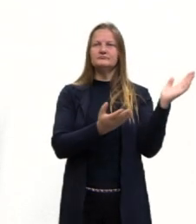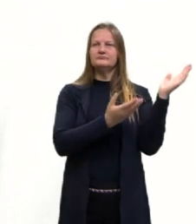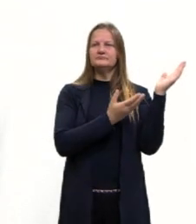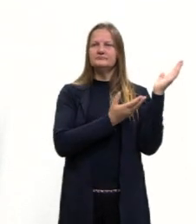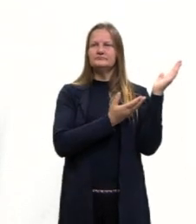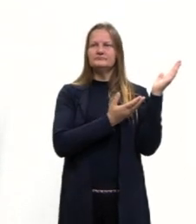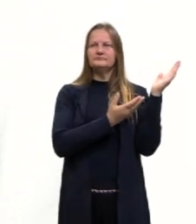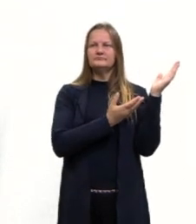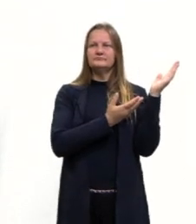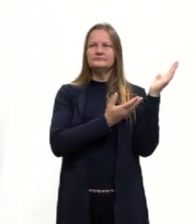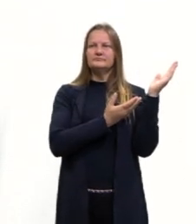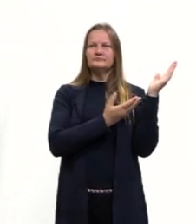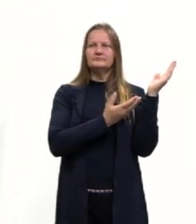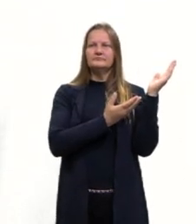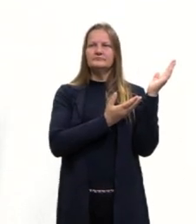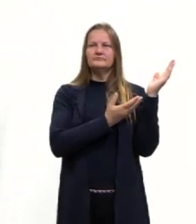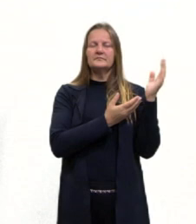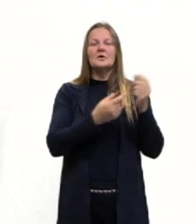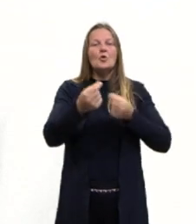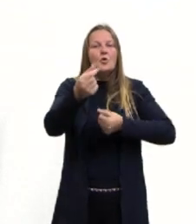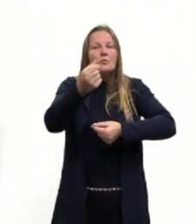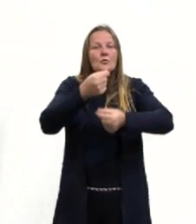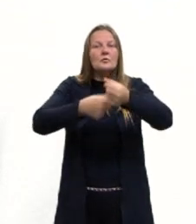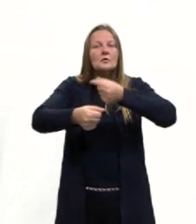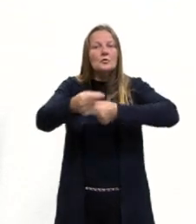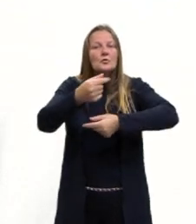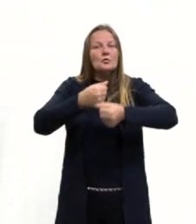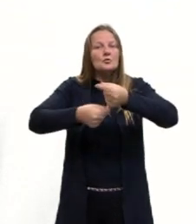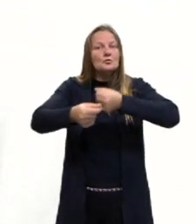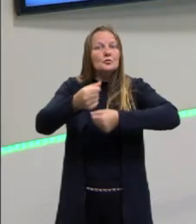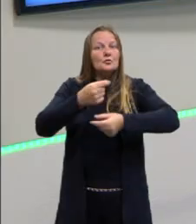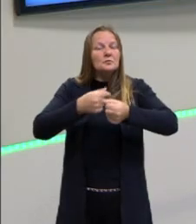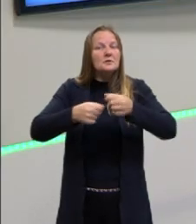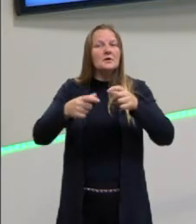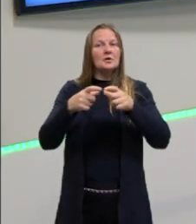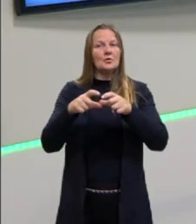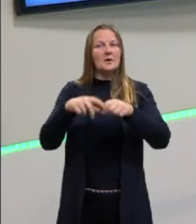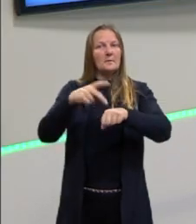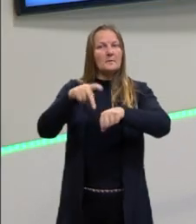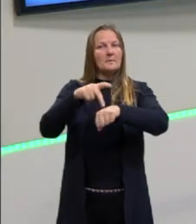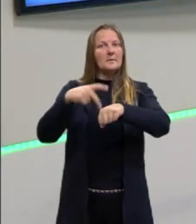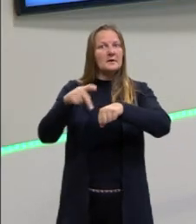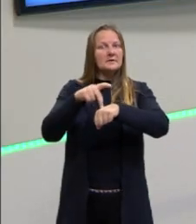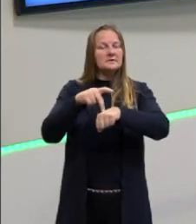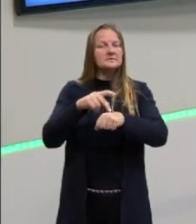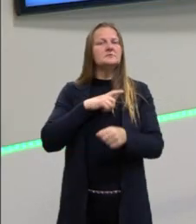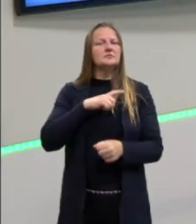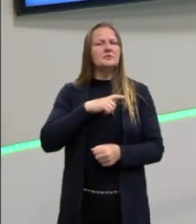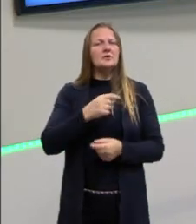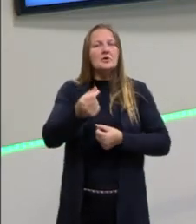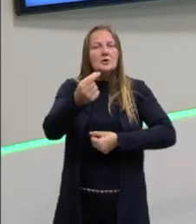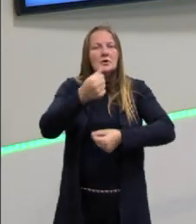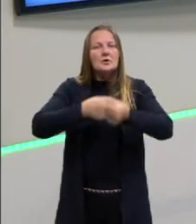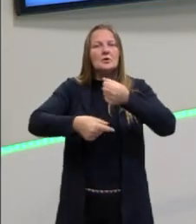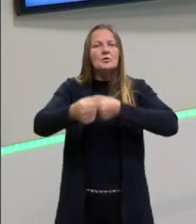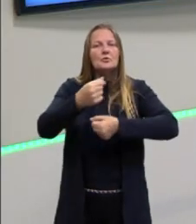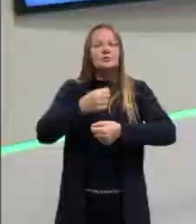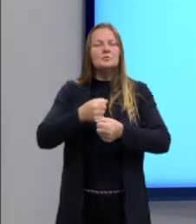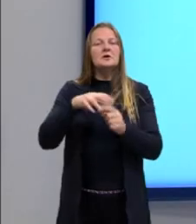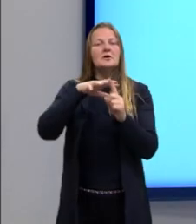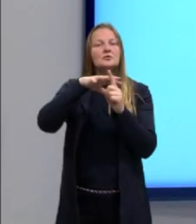um. A economia dele, né, desse país, então, é uma economia que a gente chama de